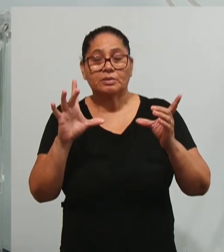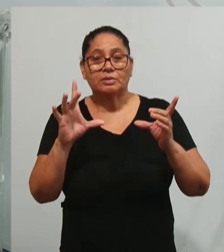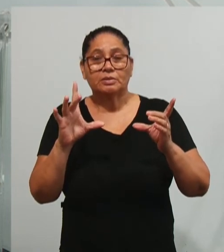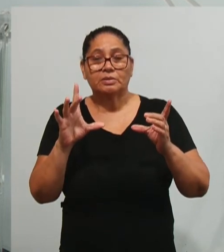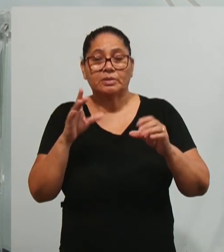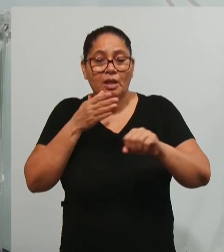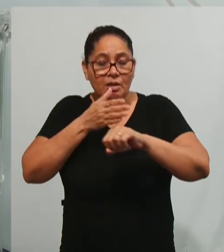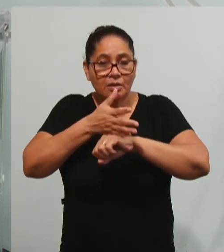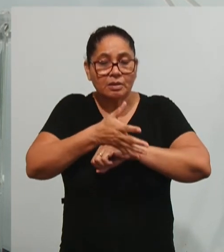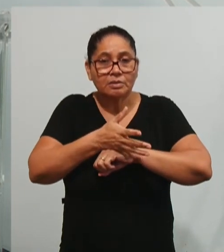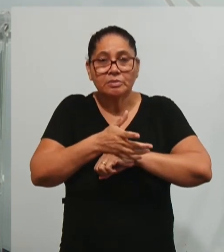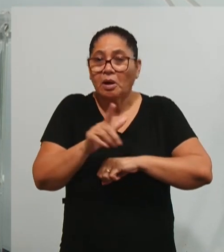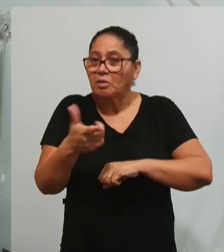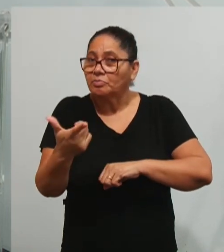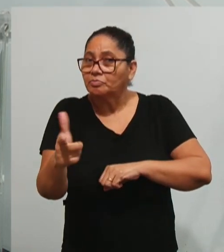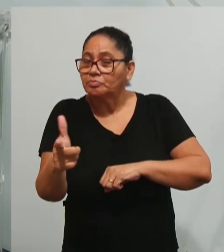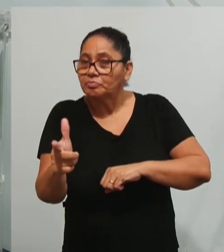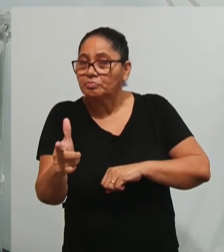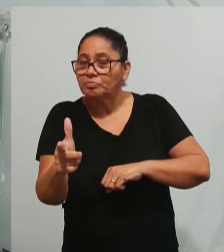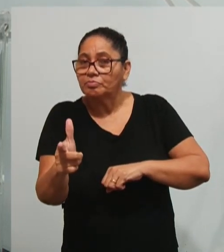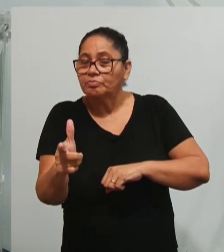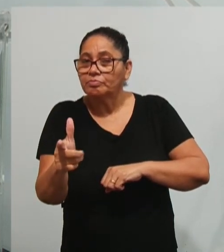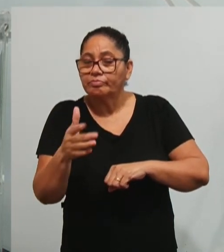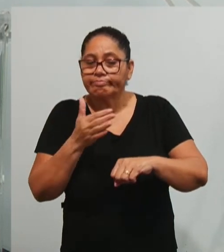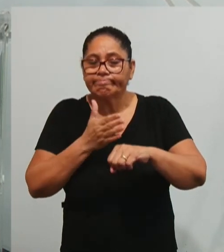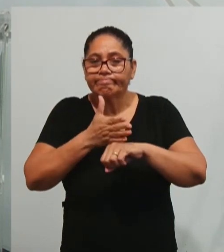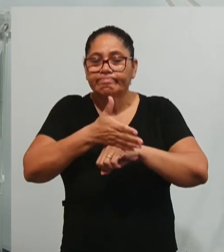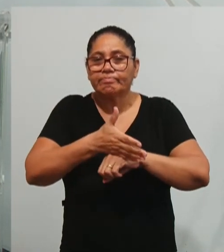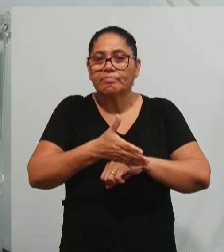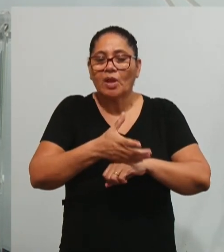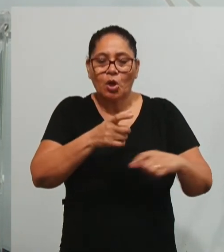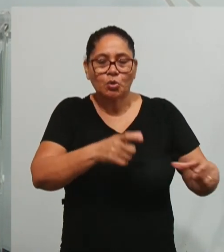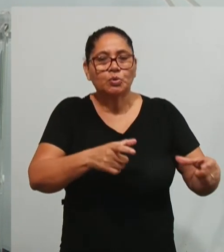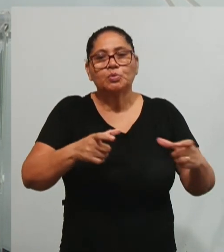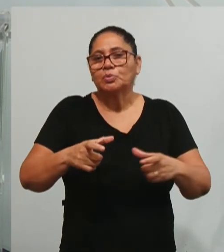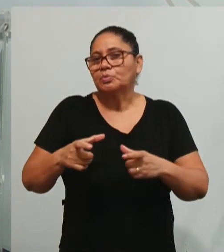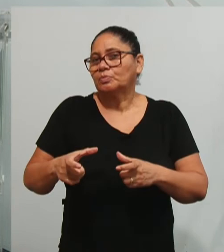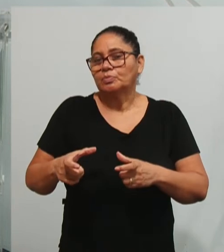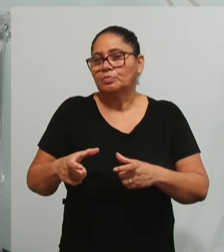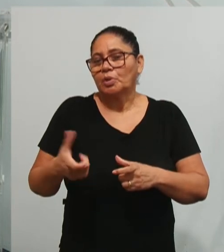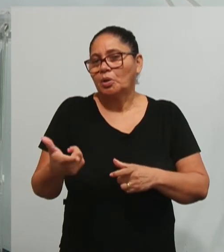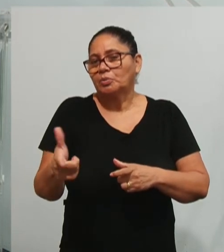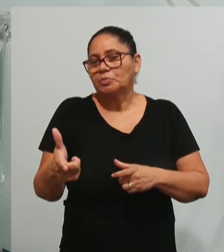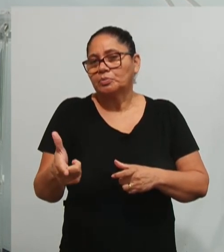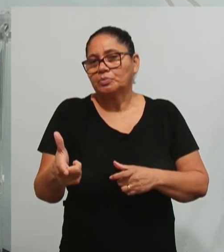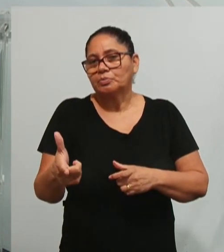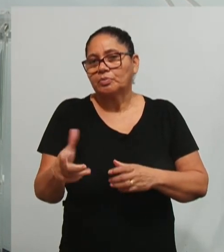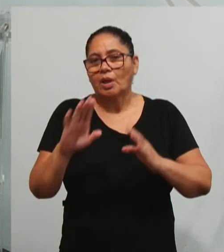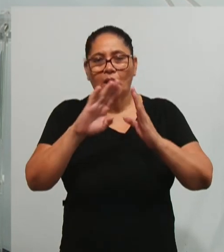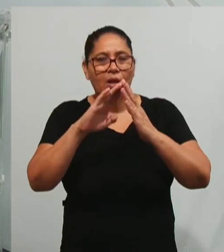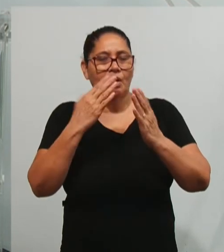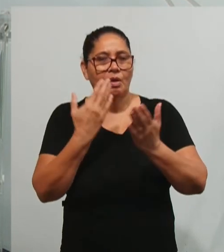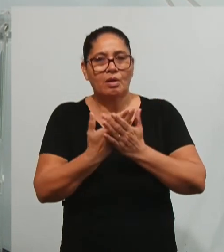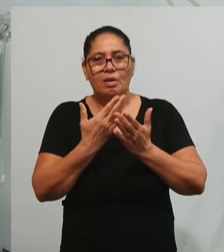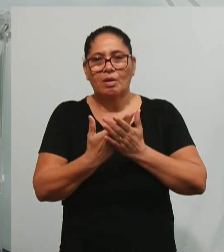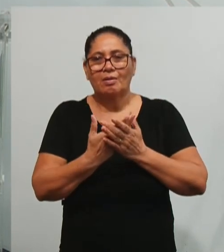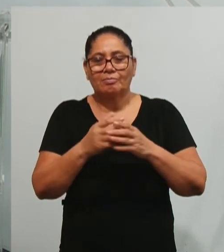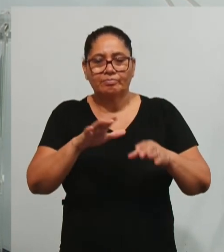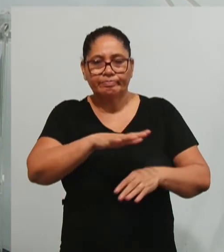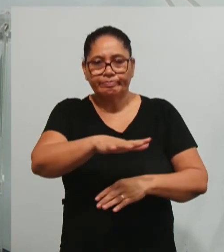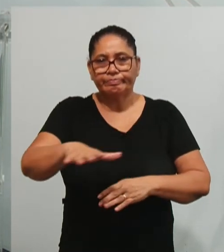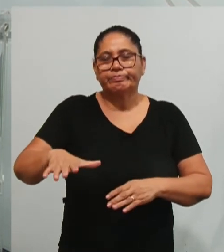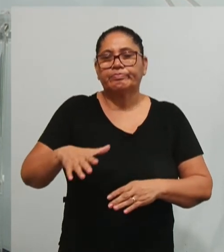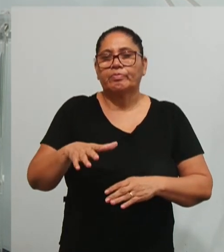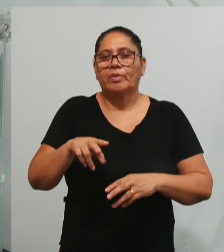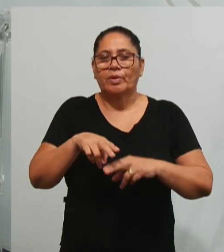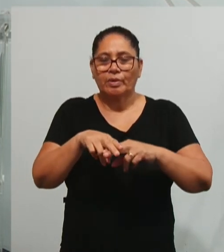não tem nessa condição de acesso. Há lugares que não têm escolas, não têm espaços, então